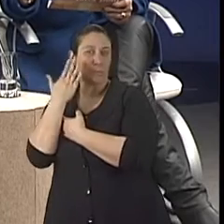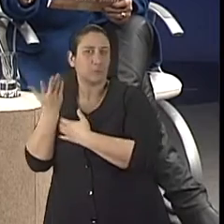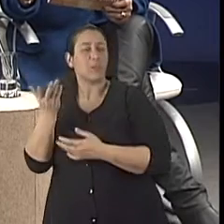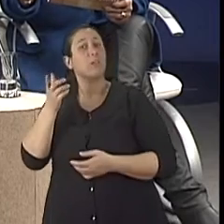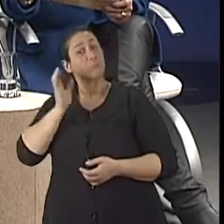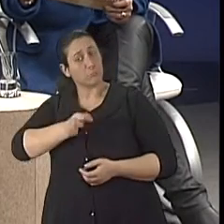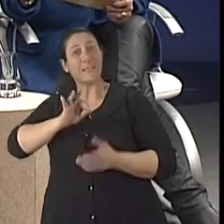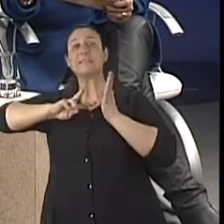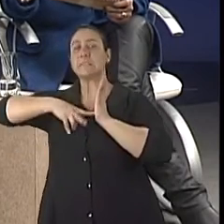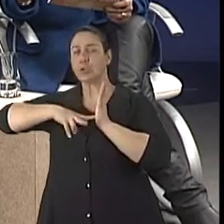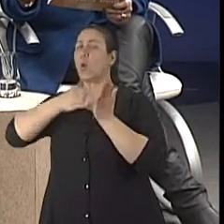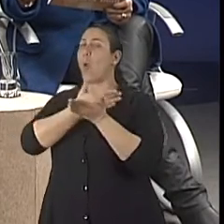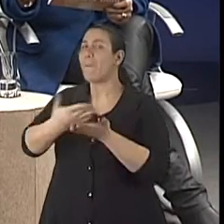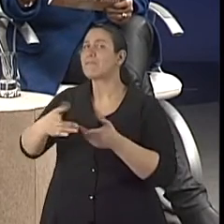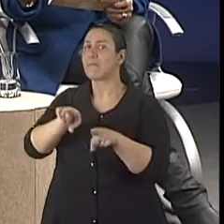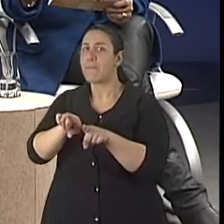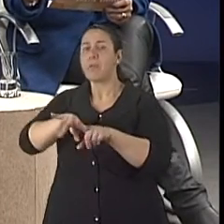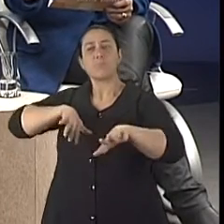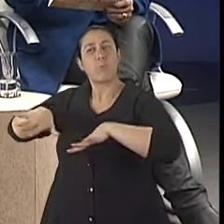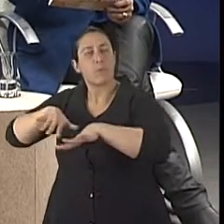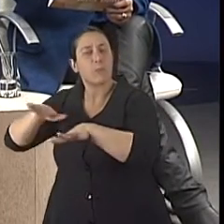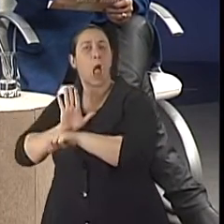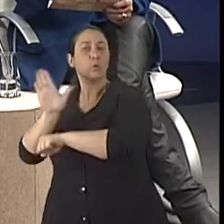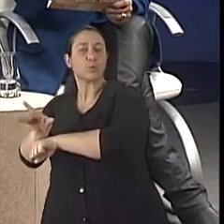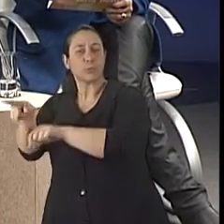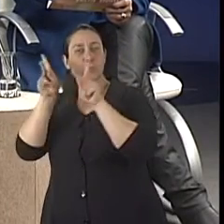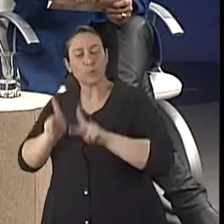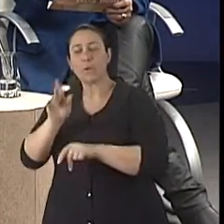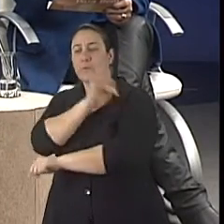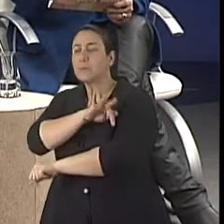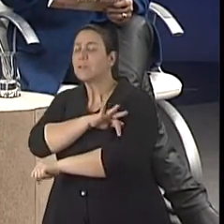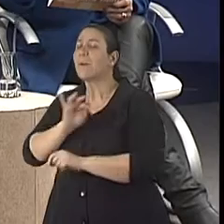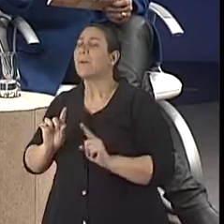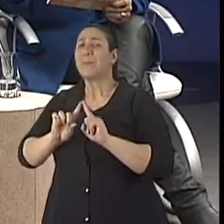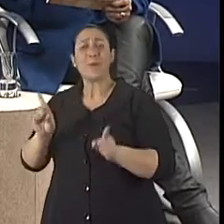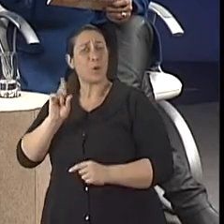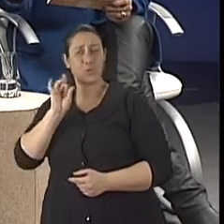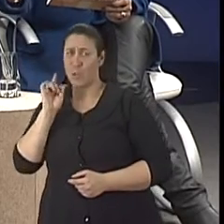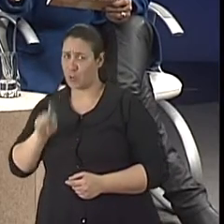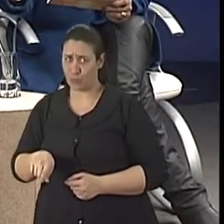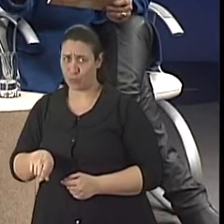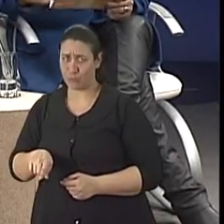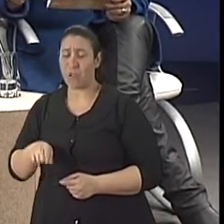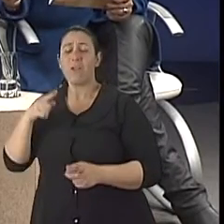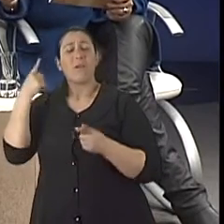mobilizando também, dos profissionais, para que isso aconteça, né? Mas não é só isso. Porque aquele dia a dia do paciente é com o